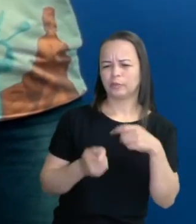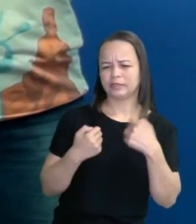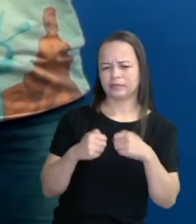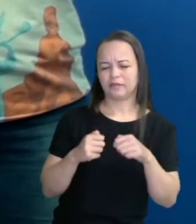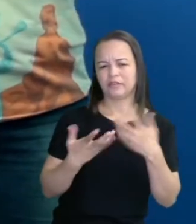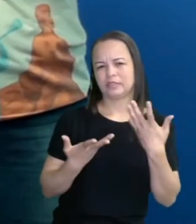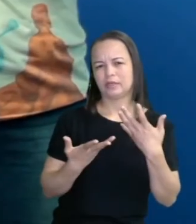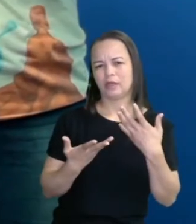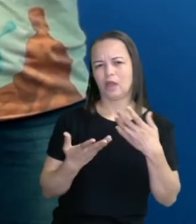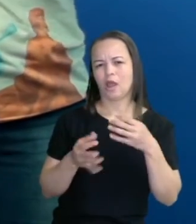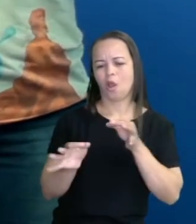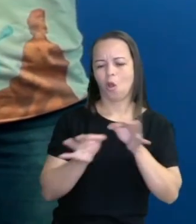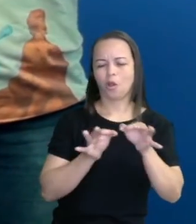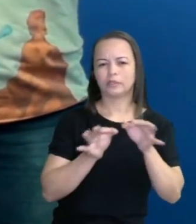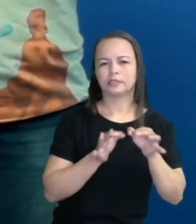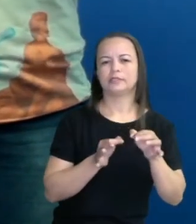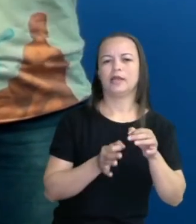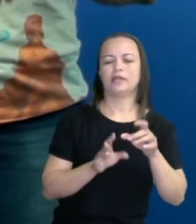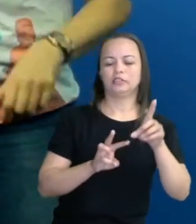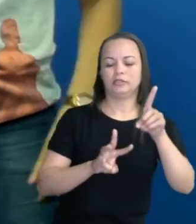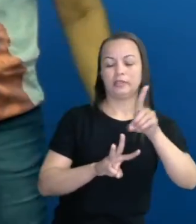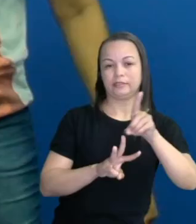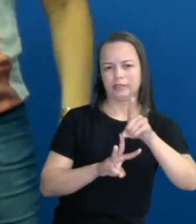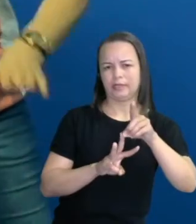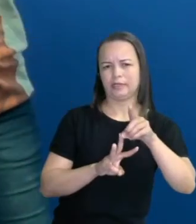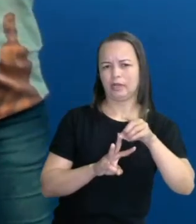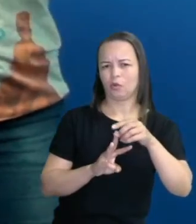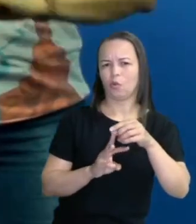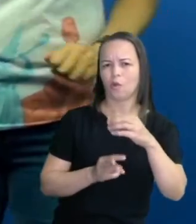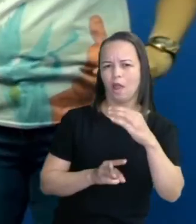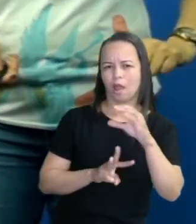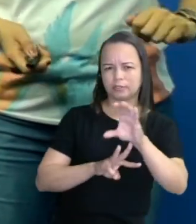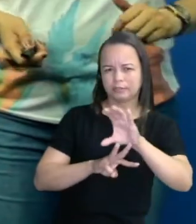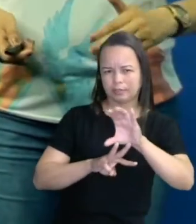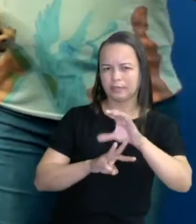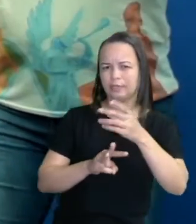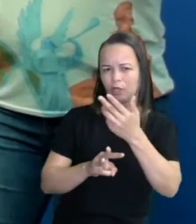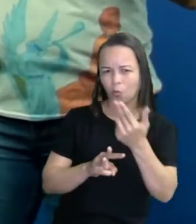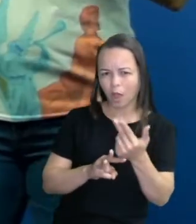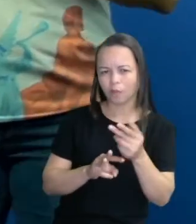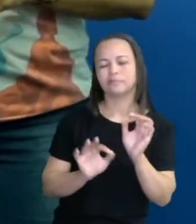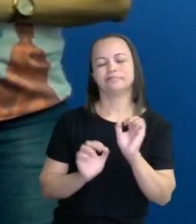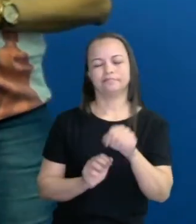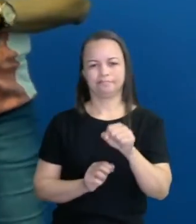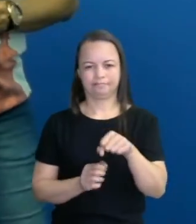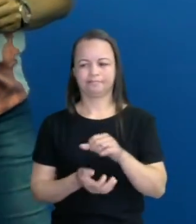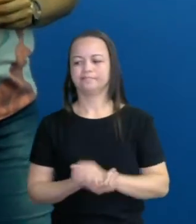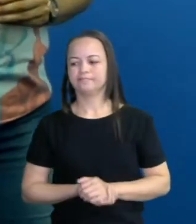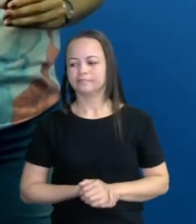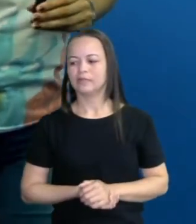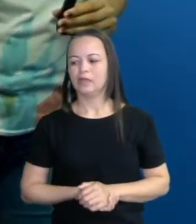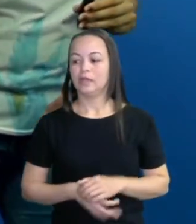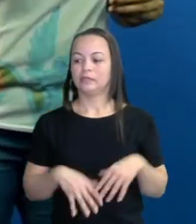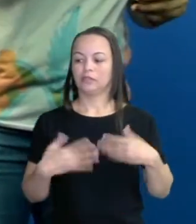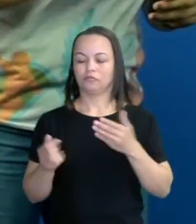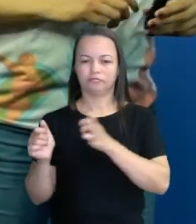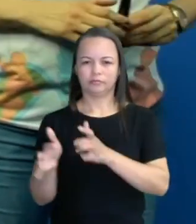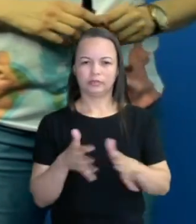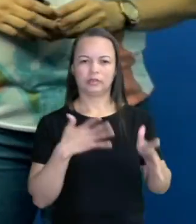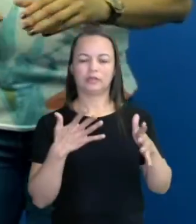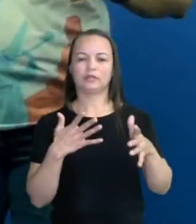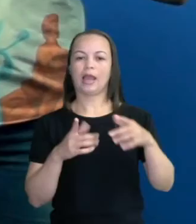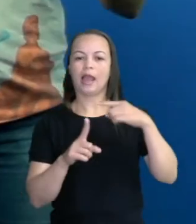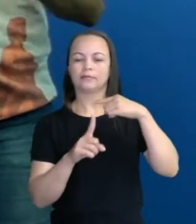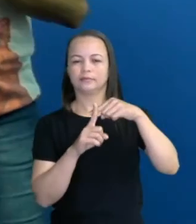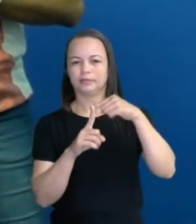com a centena. A mesma coisa, professora? A mesma coisa. Então, seguir. Então, adição de parcelas iguais.